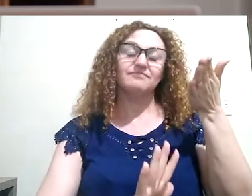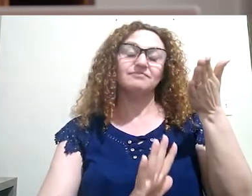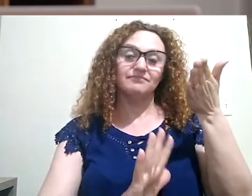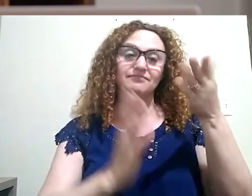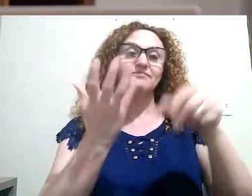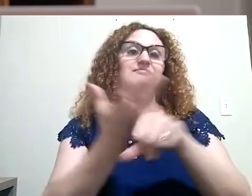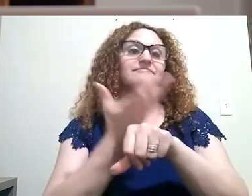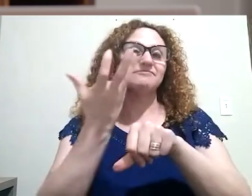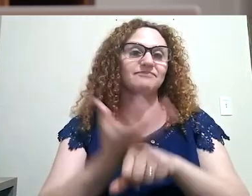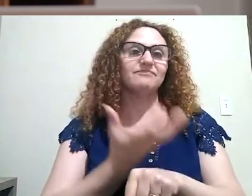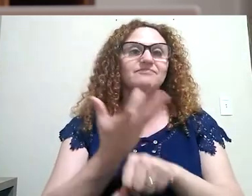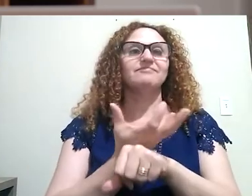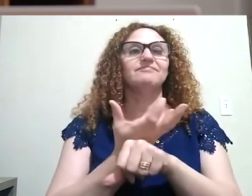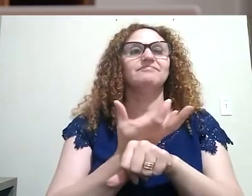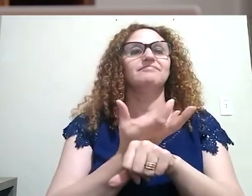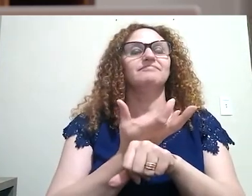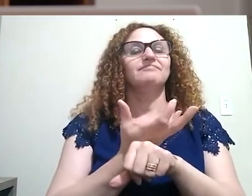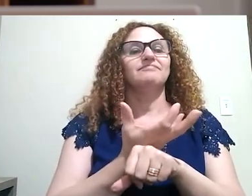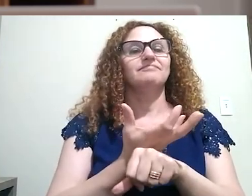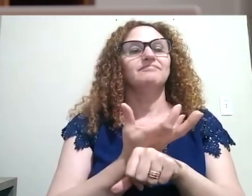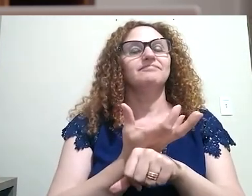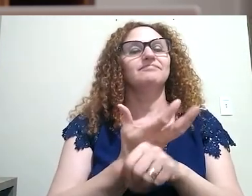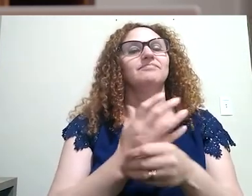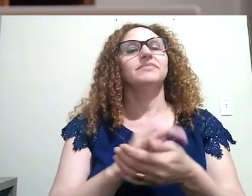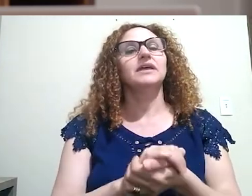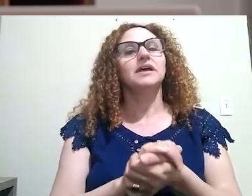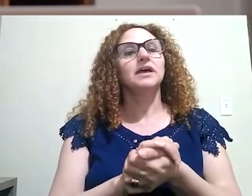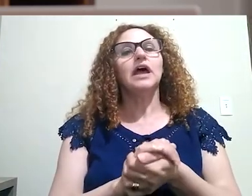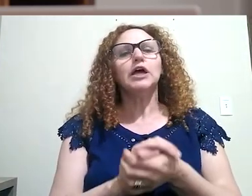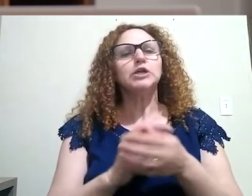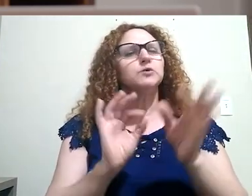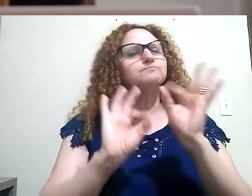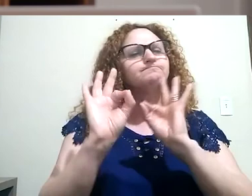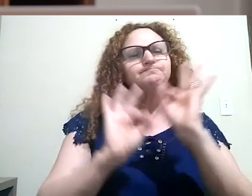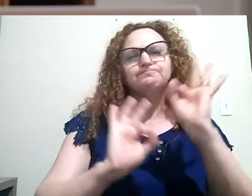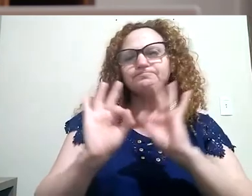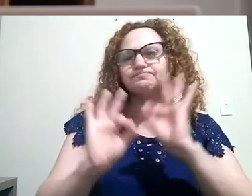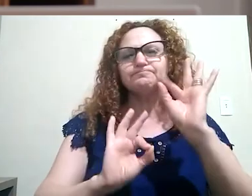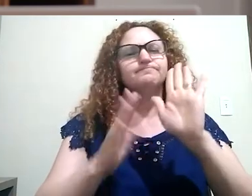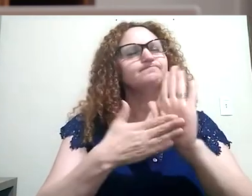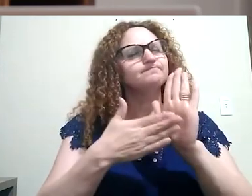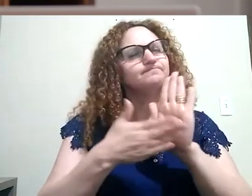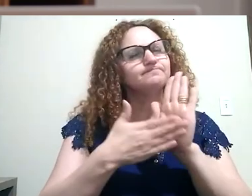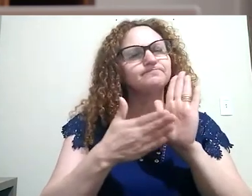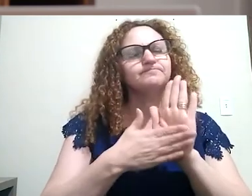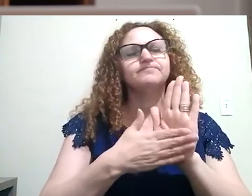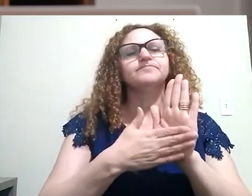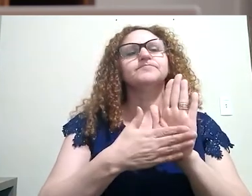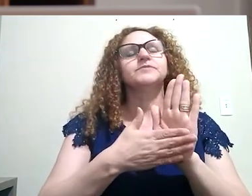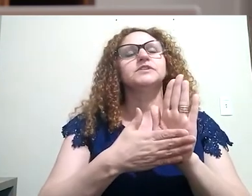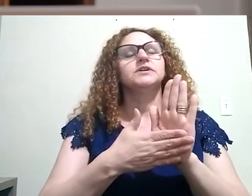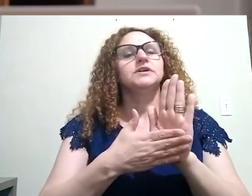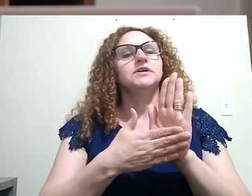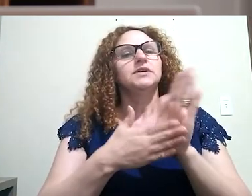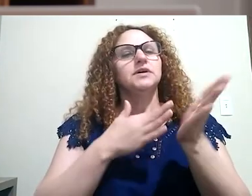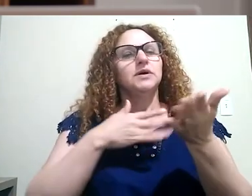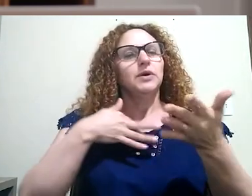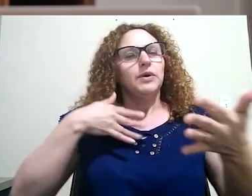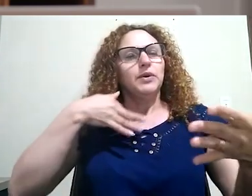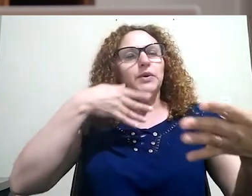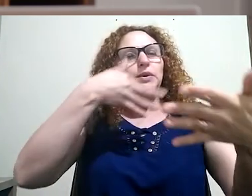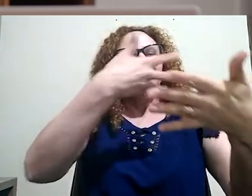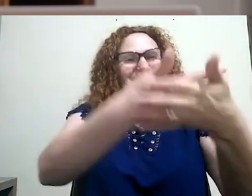propostas na disciplina. Considerando todo esse planejamento, todo esse percurso histórico traçado na